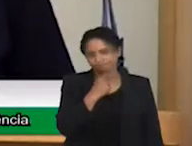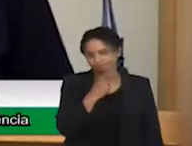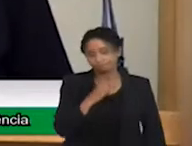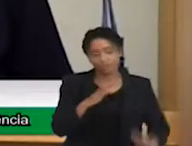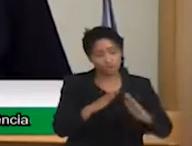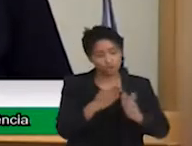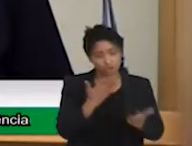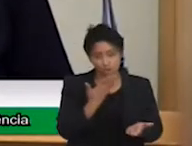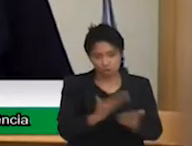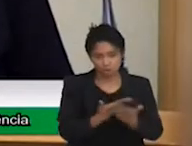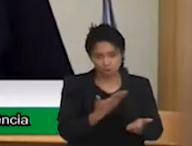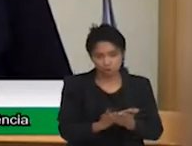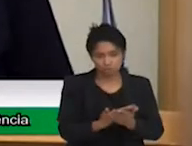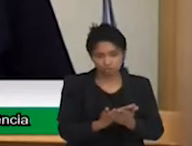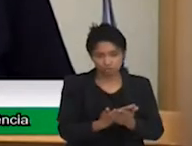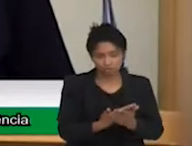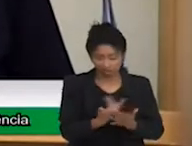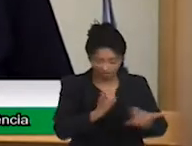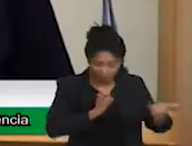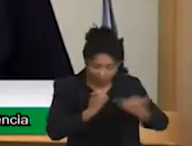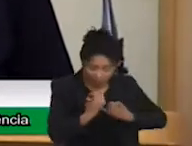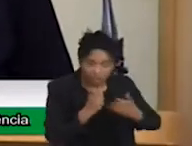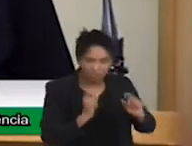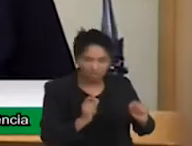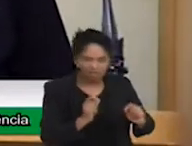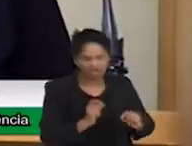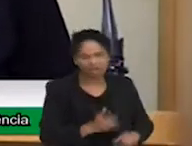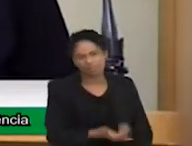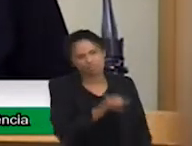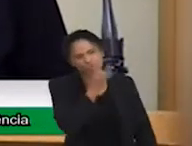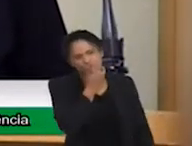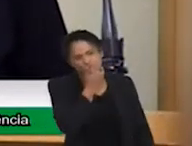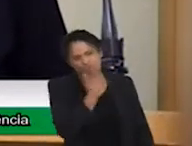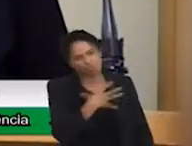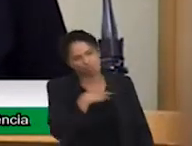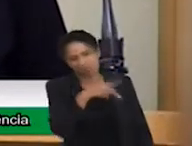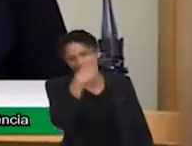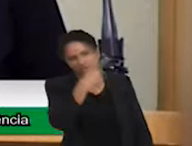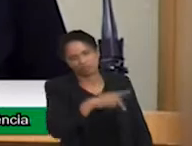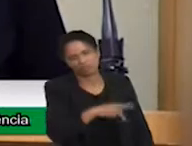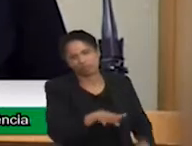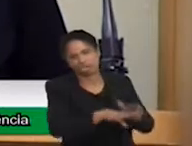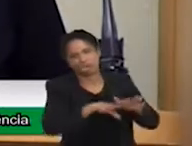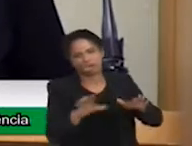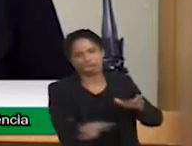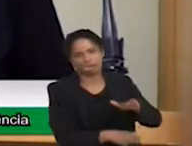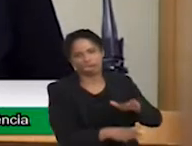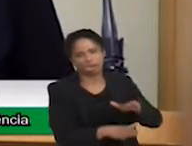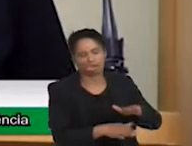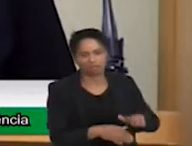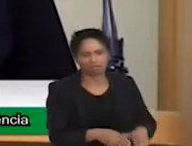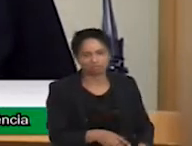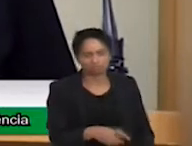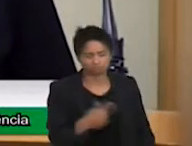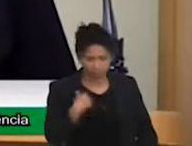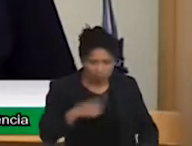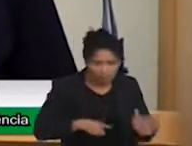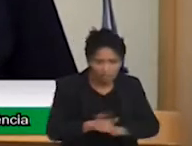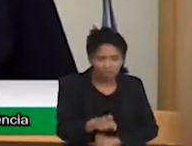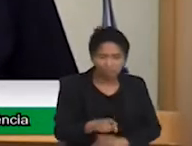diz ele é incapaz de aprender. E a nossa pergunta é o que foi que vocês fizeram com ele?